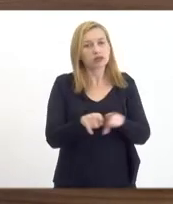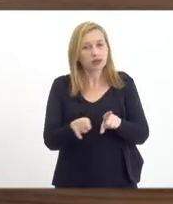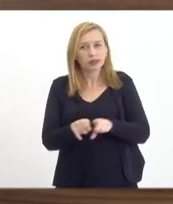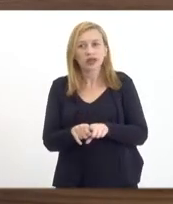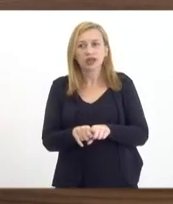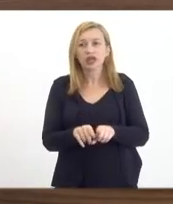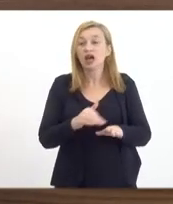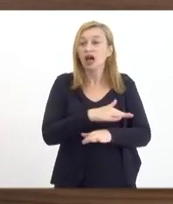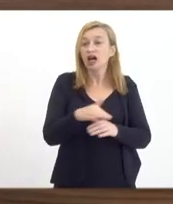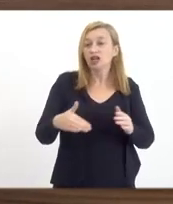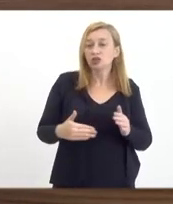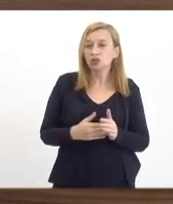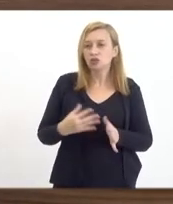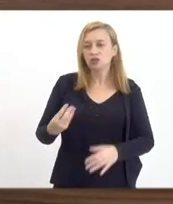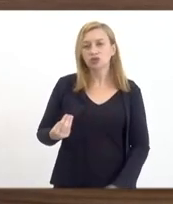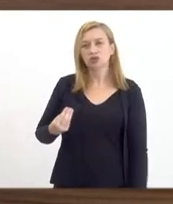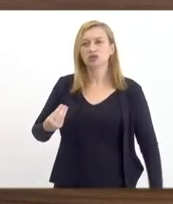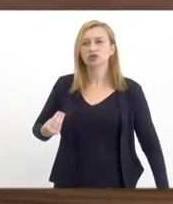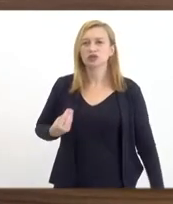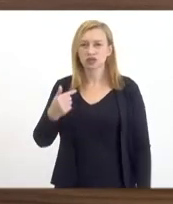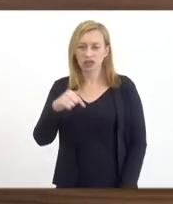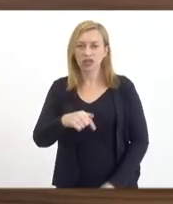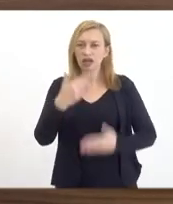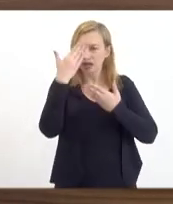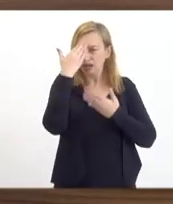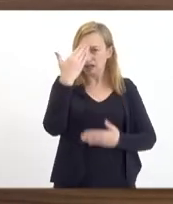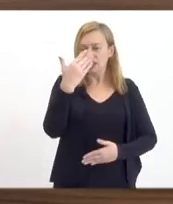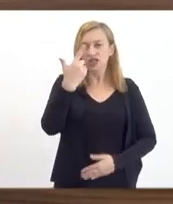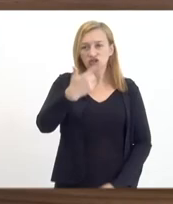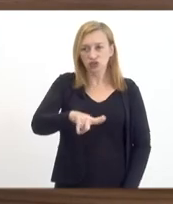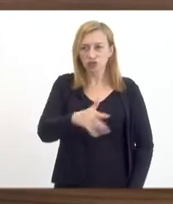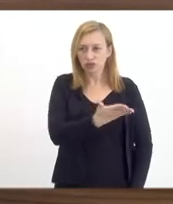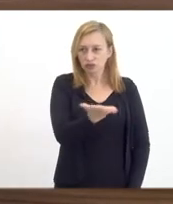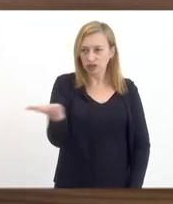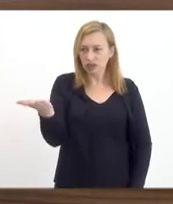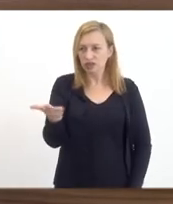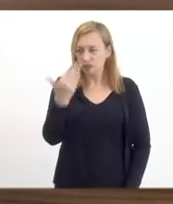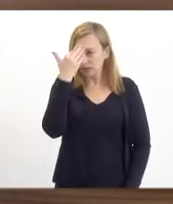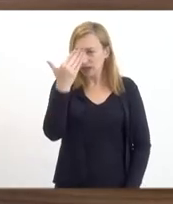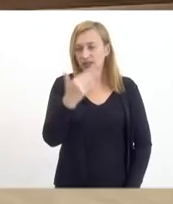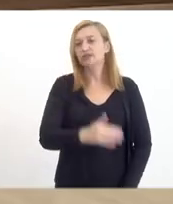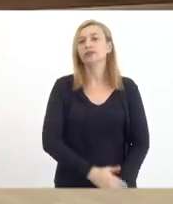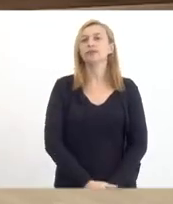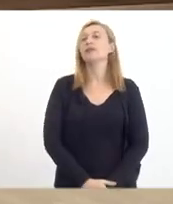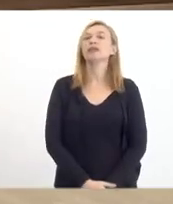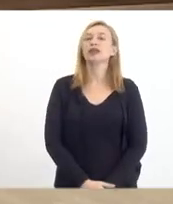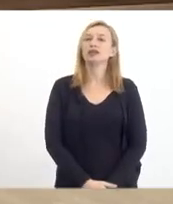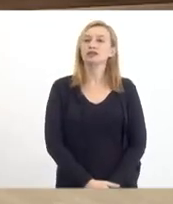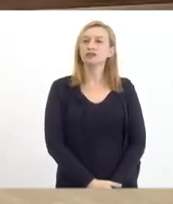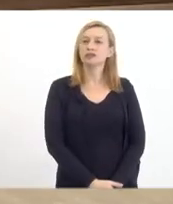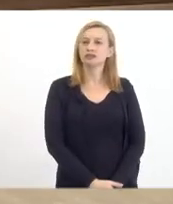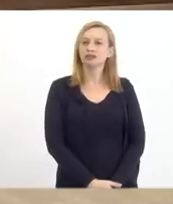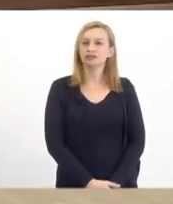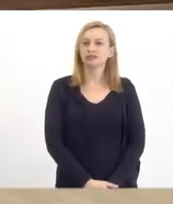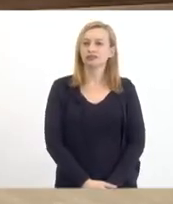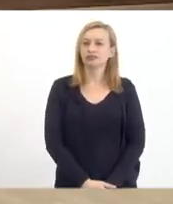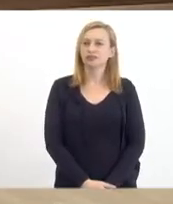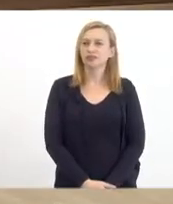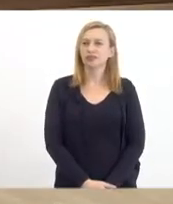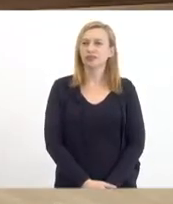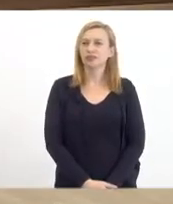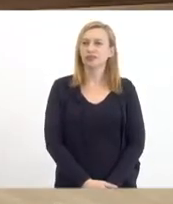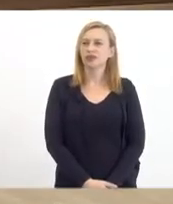A todos que estão aqui presentes, eu só posso agradecer mais uma vez. Obrigado. Obrigado, Tadásio.